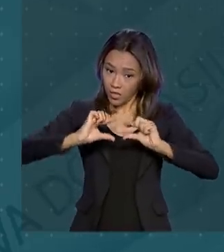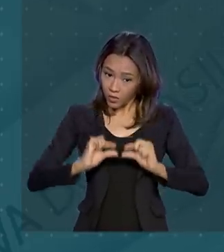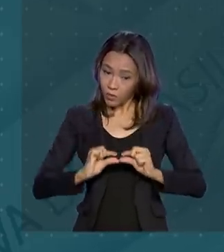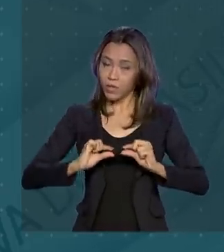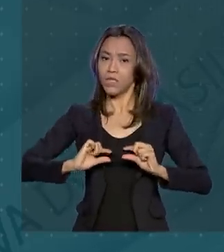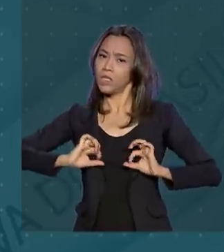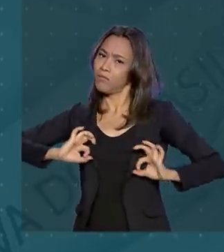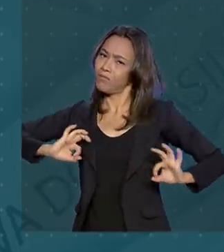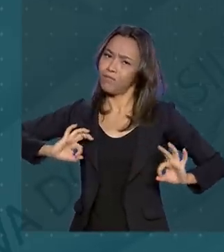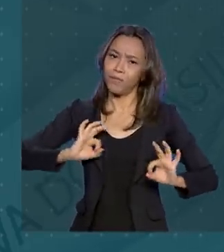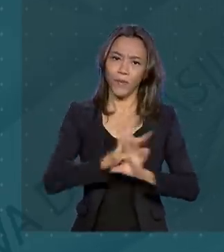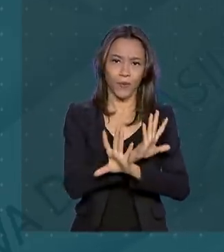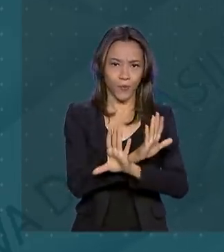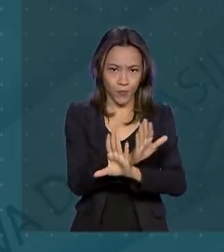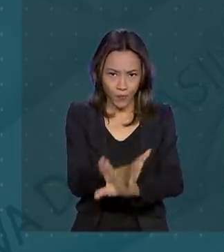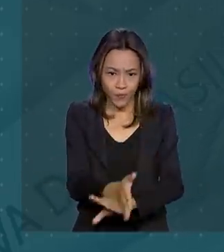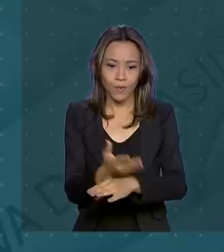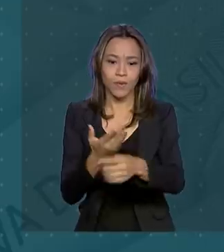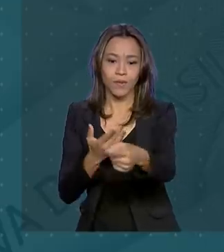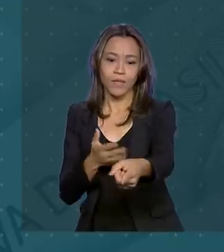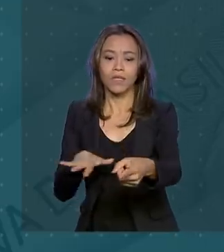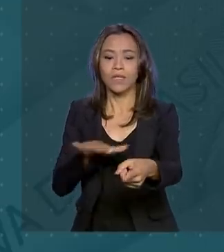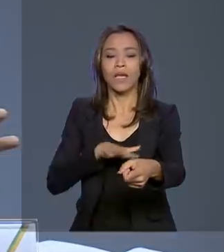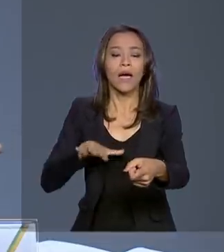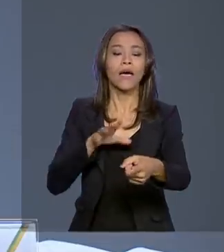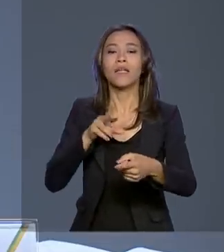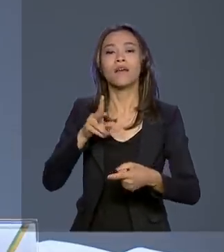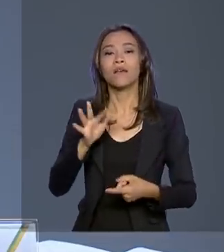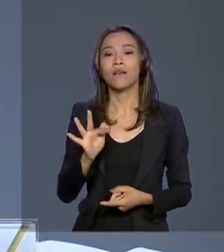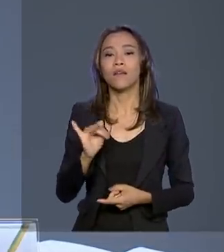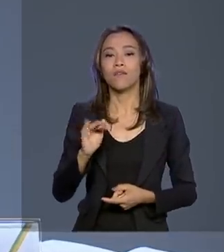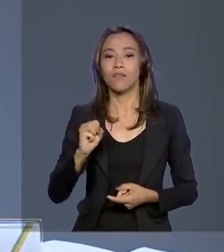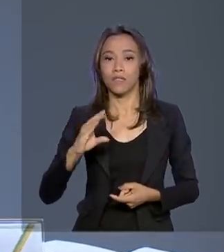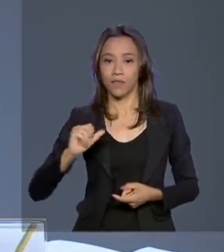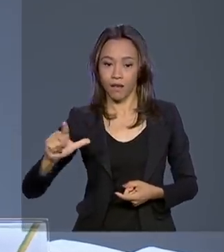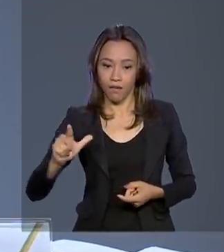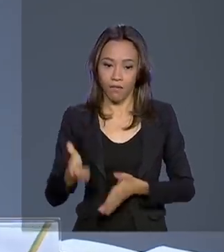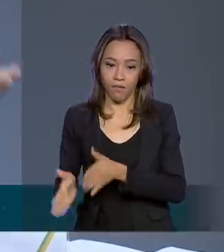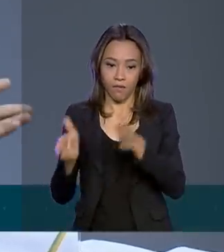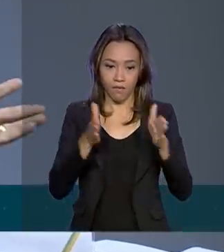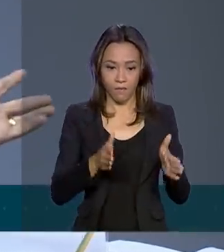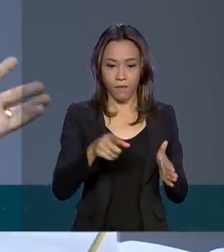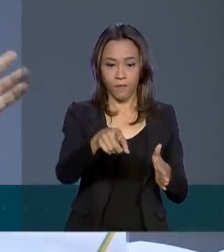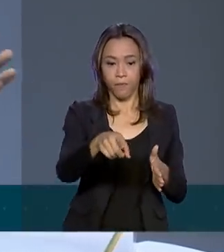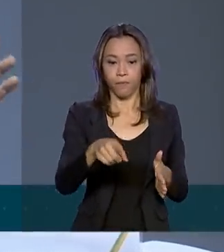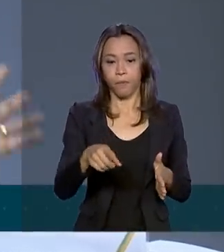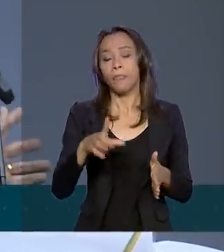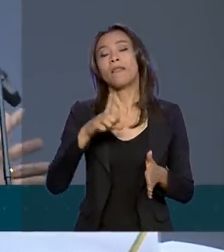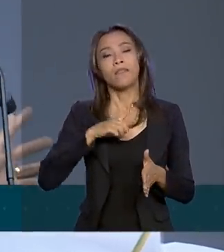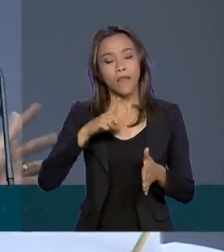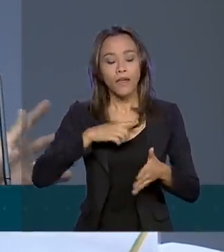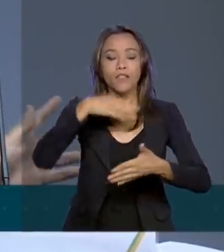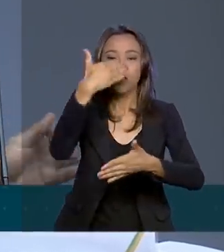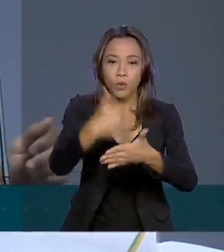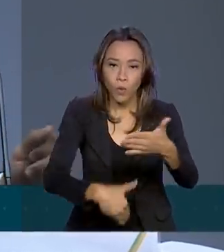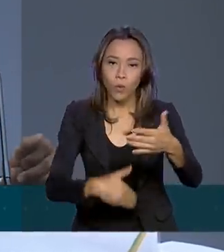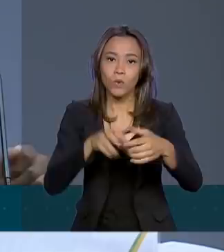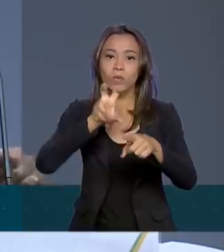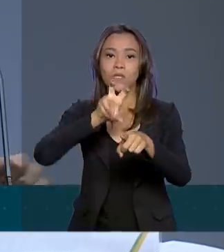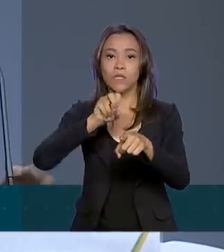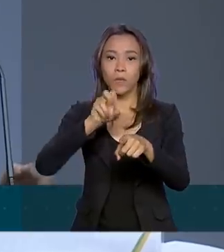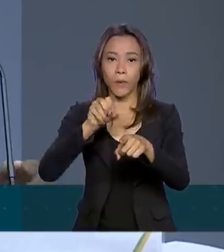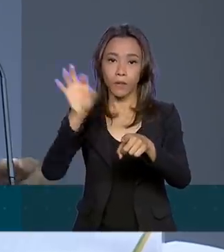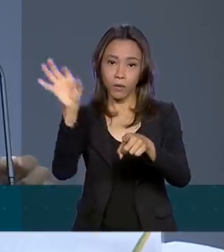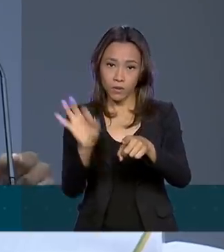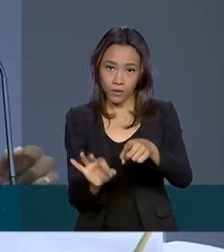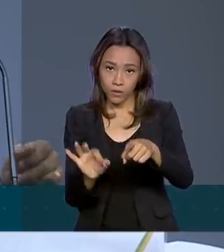liquidar a dívida com precatórios fiscais, por exemplo. Existem descontos de até 50% sobre o